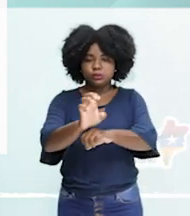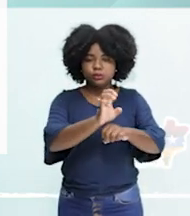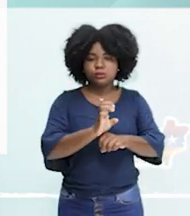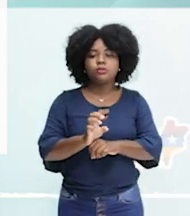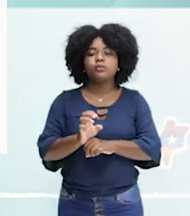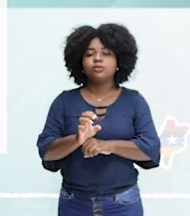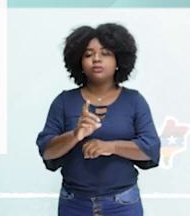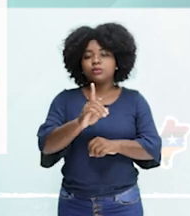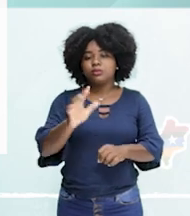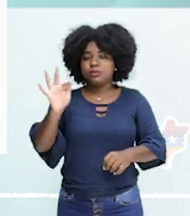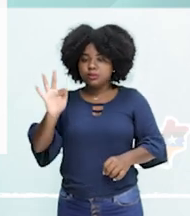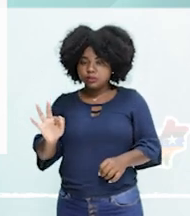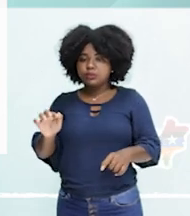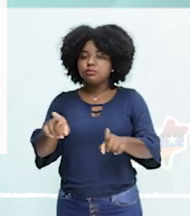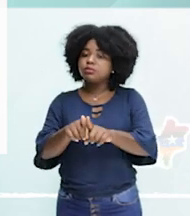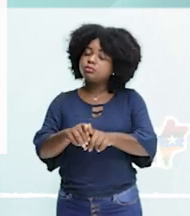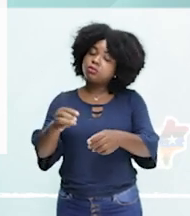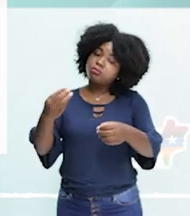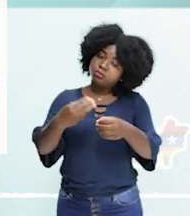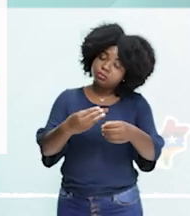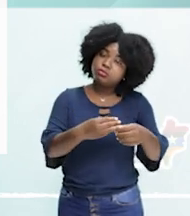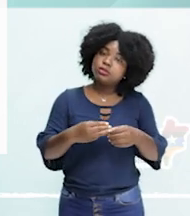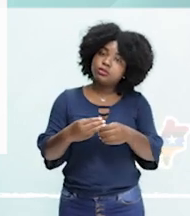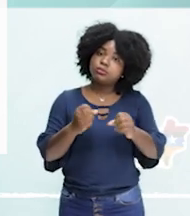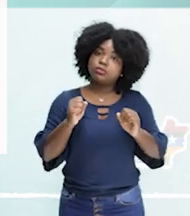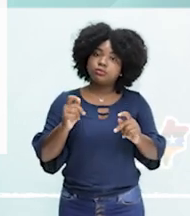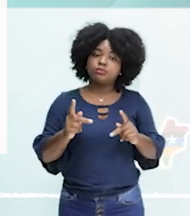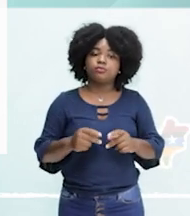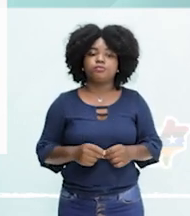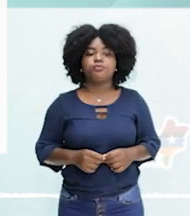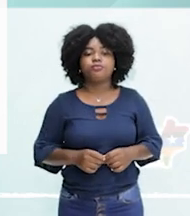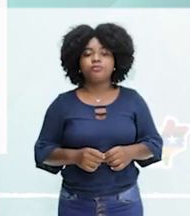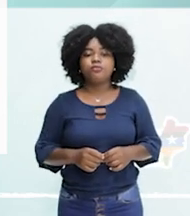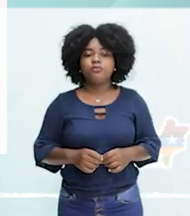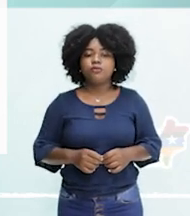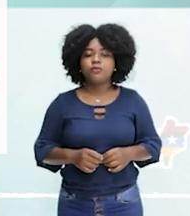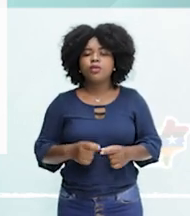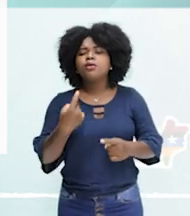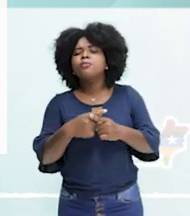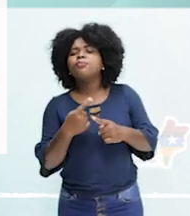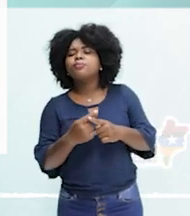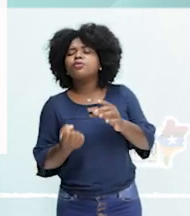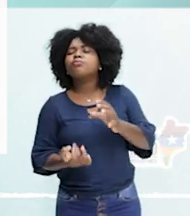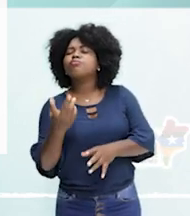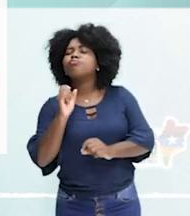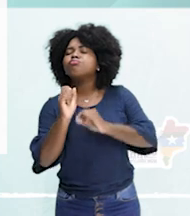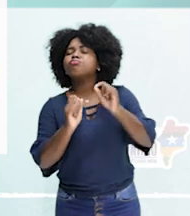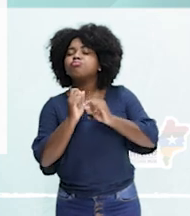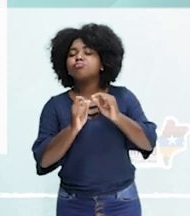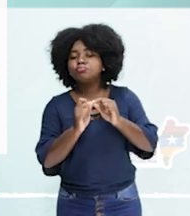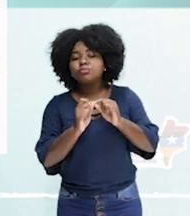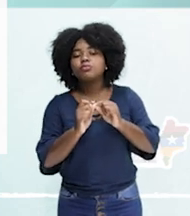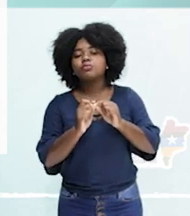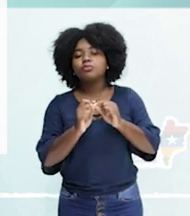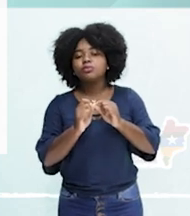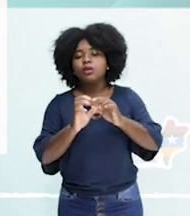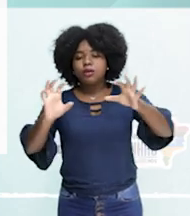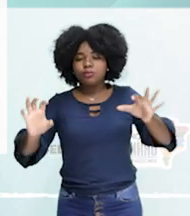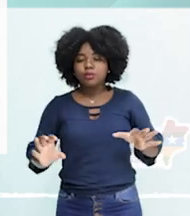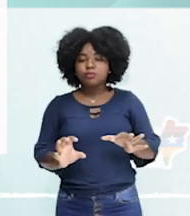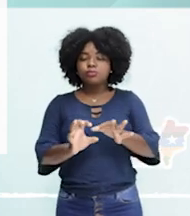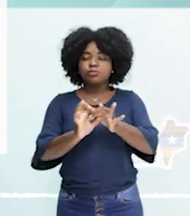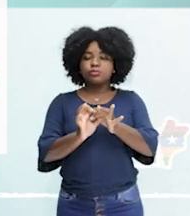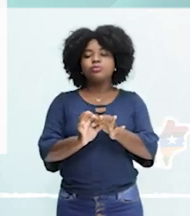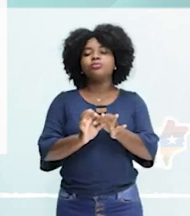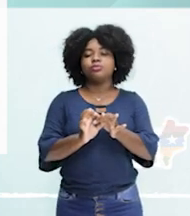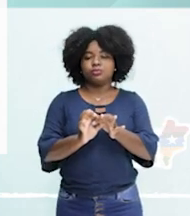Municípios. Então, uma integração entre as esferas administrativas, tá certo? Para que ele foi criado? Para integrar as políticas públicas de